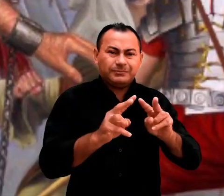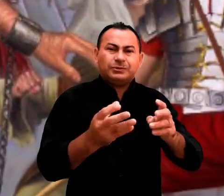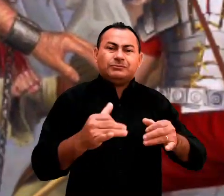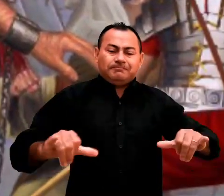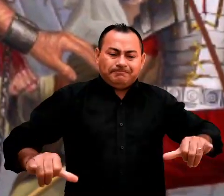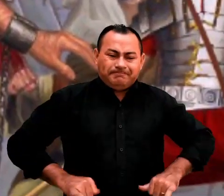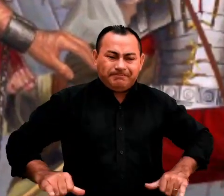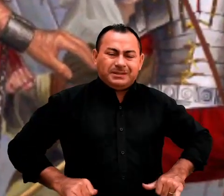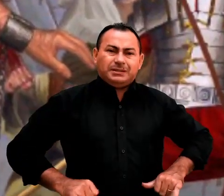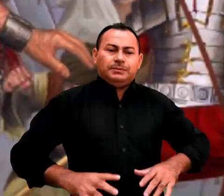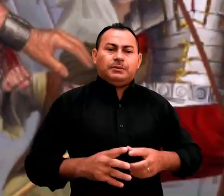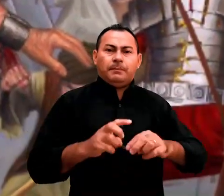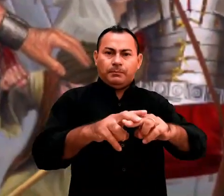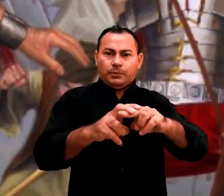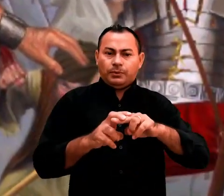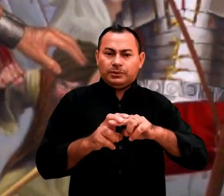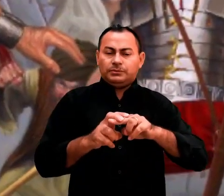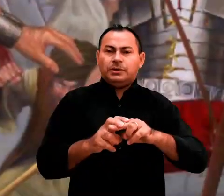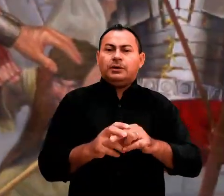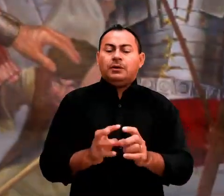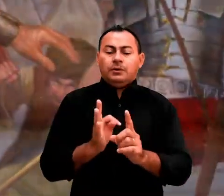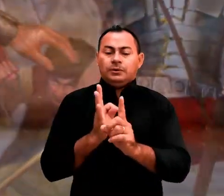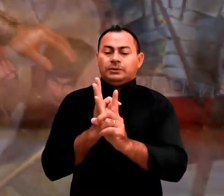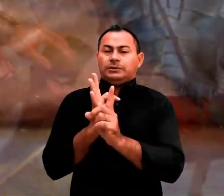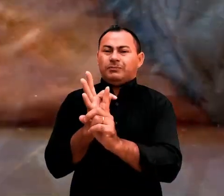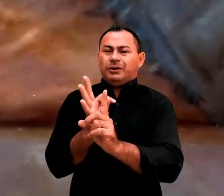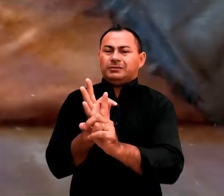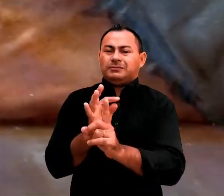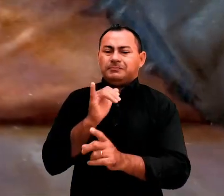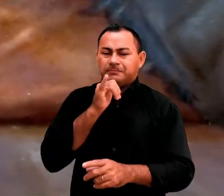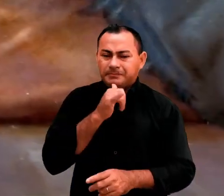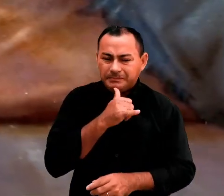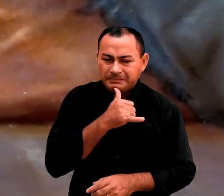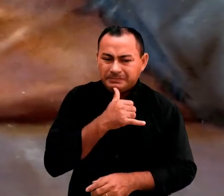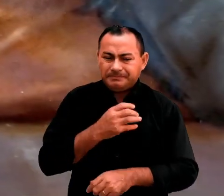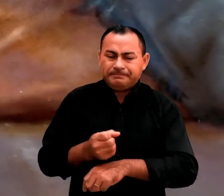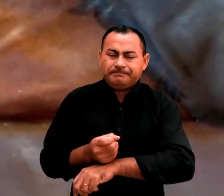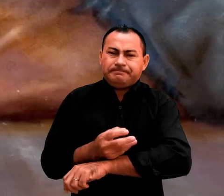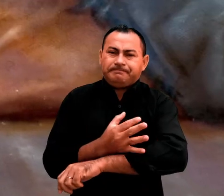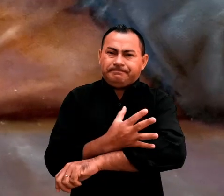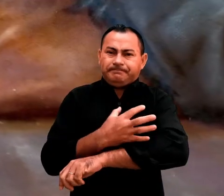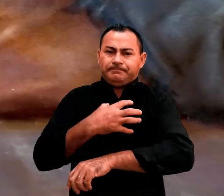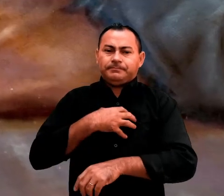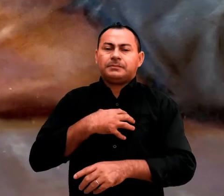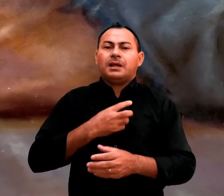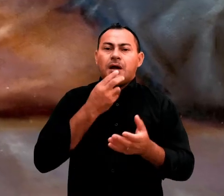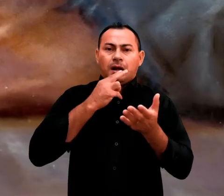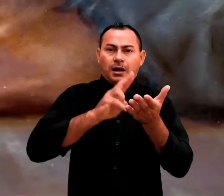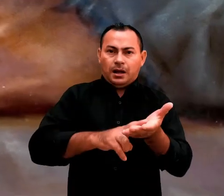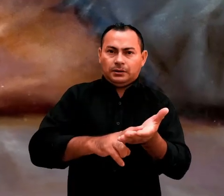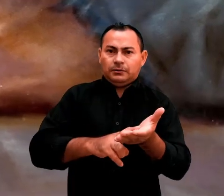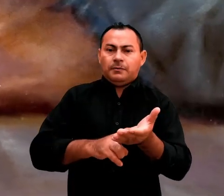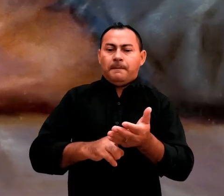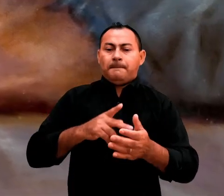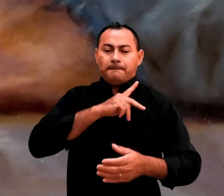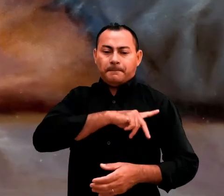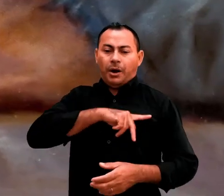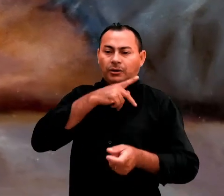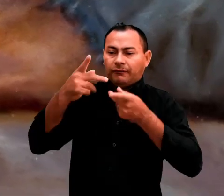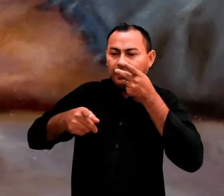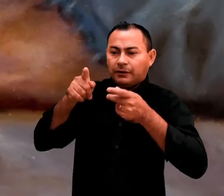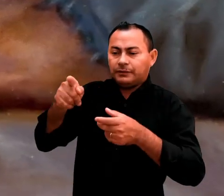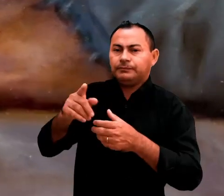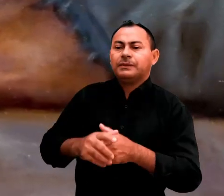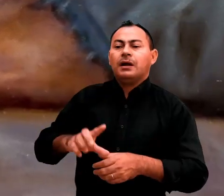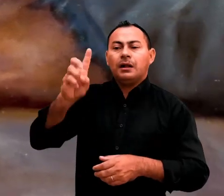brutalidade e por isso Timóteo ficou muito abalado emocionalmente. Nesta carta, Paulo lhe